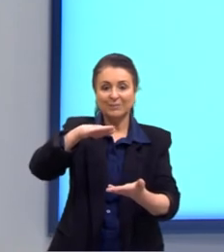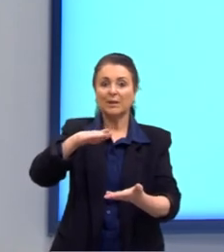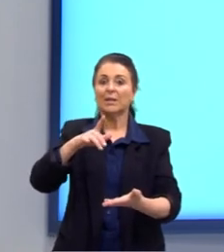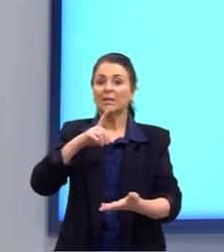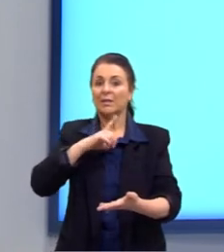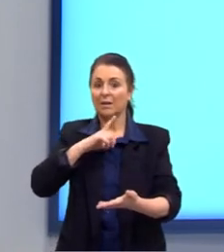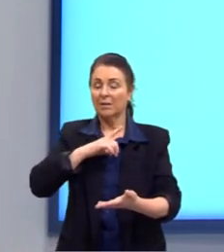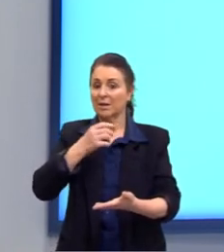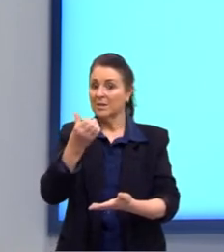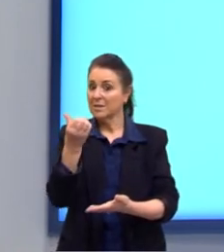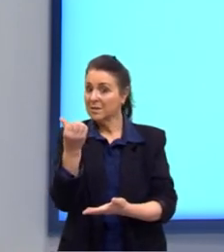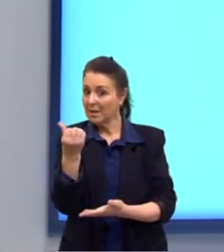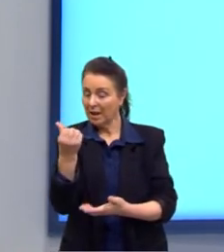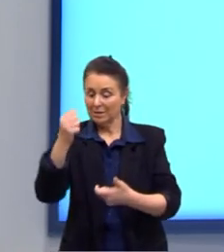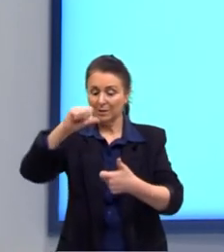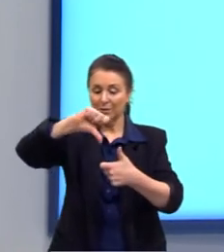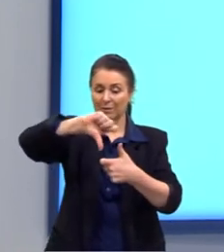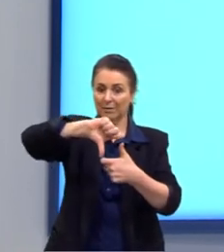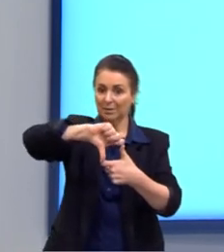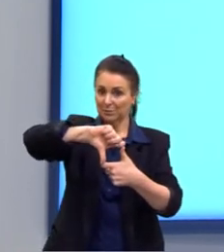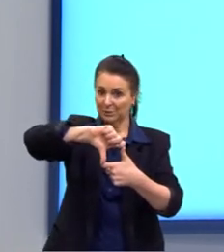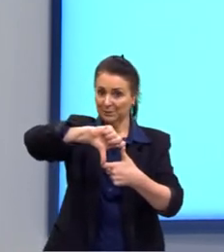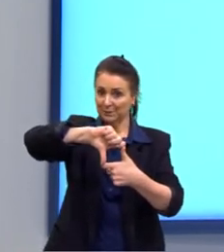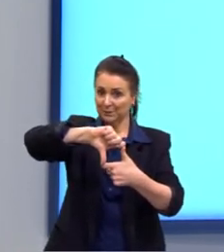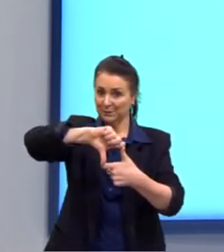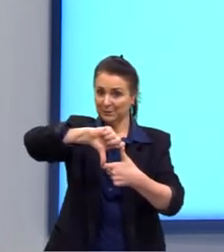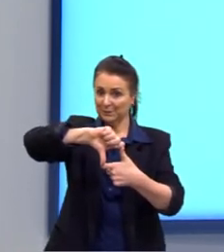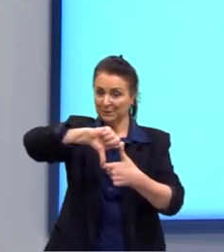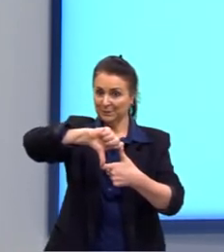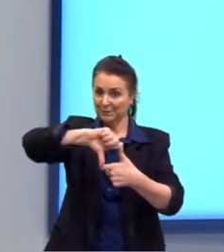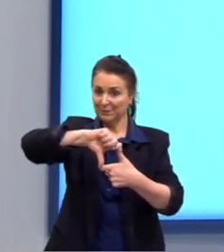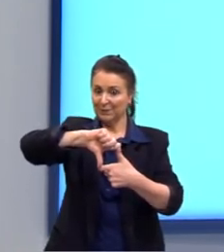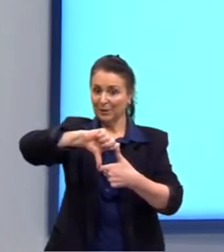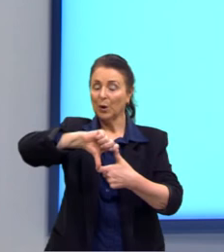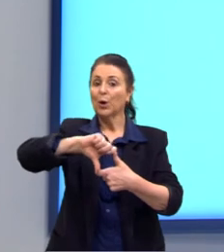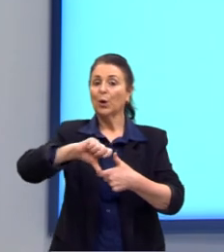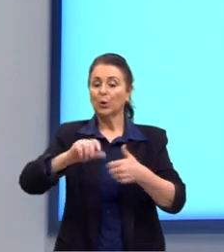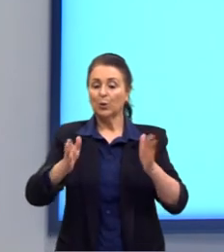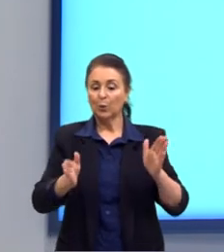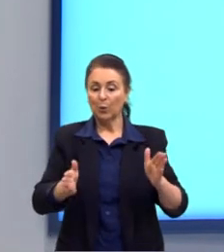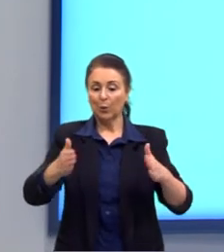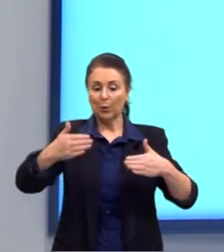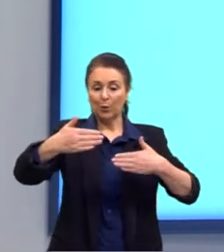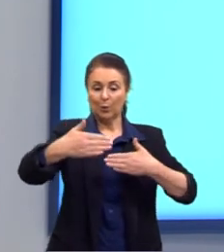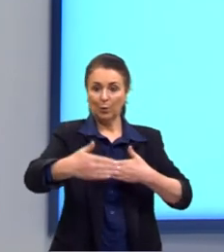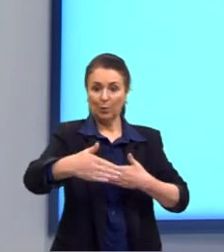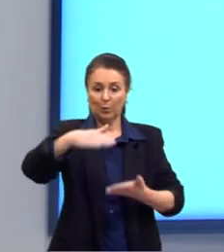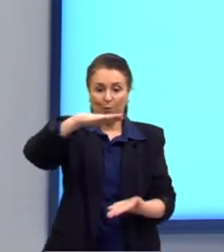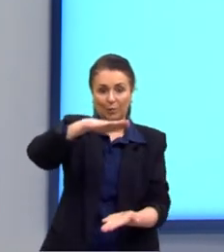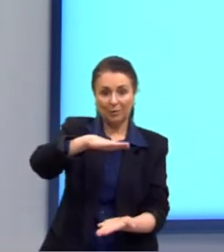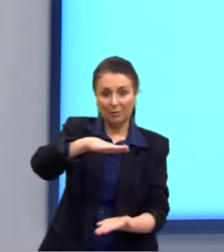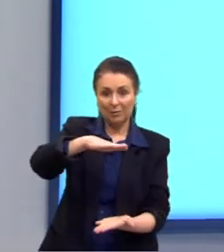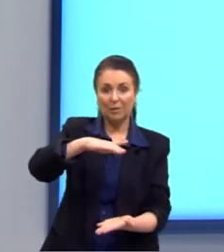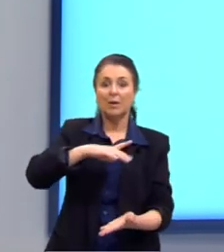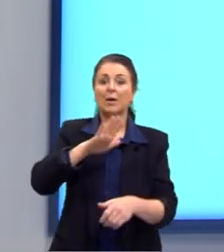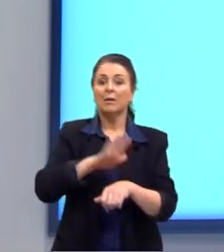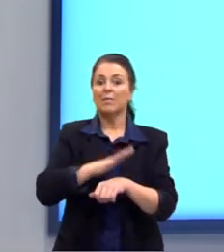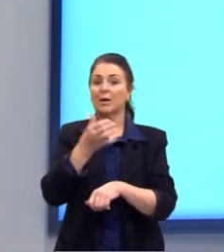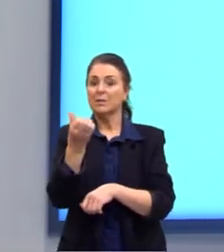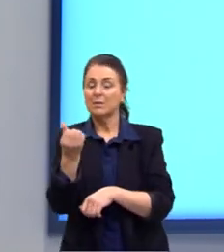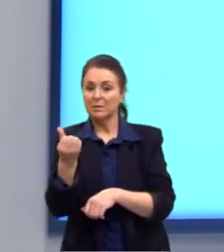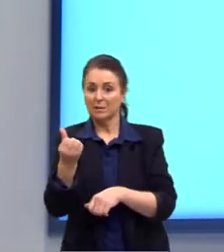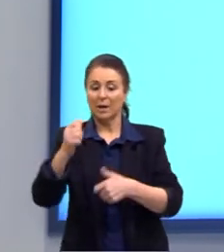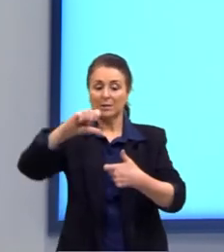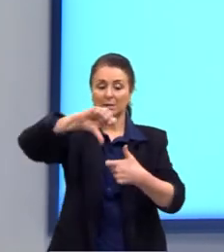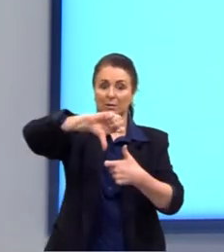tínhamos seis quadrados, né, no nosso cubo grandão e temos mais seis quadrados no